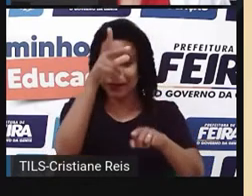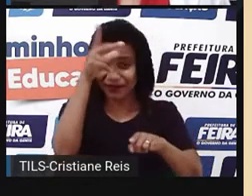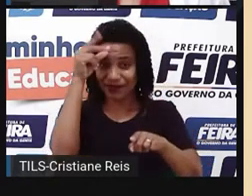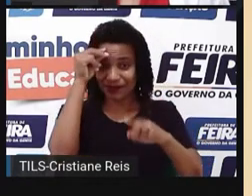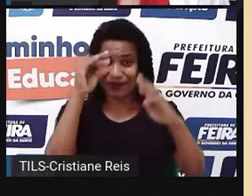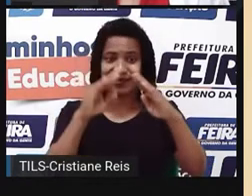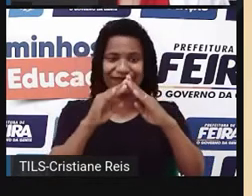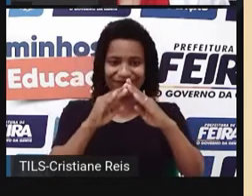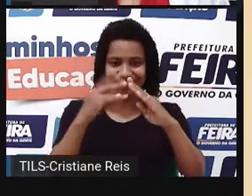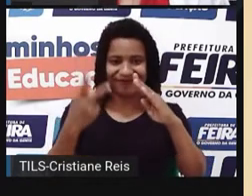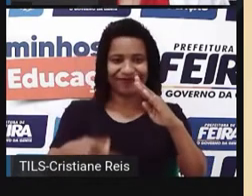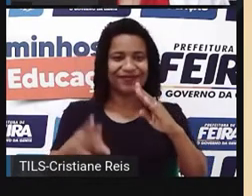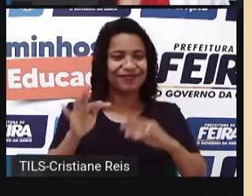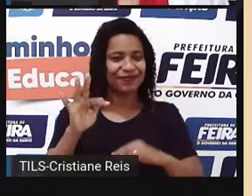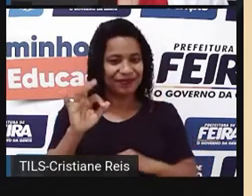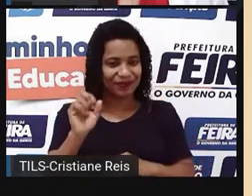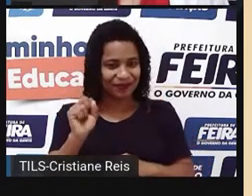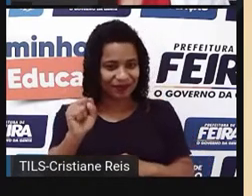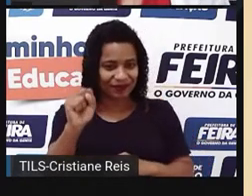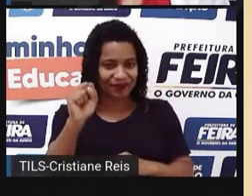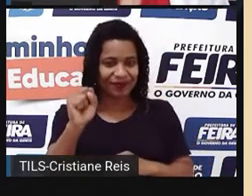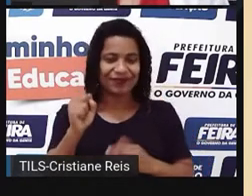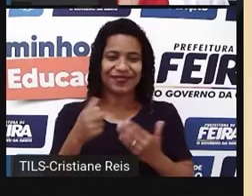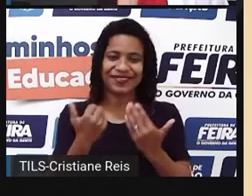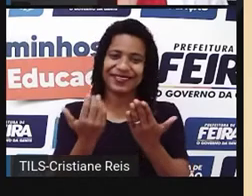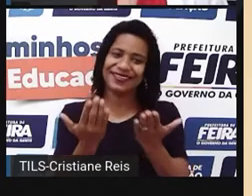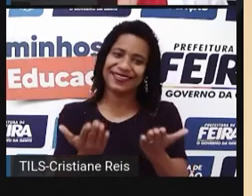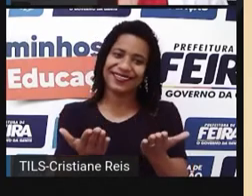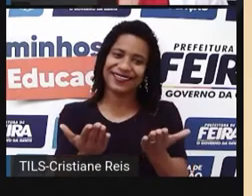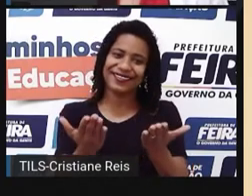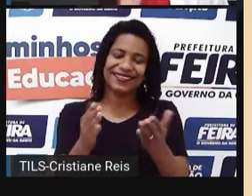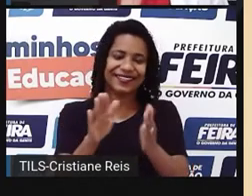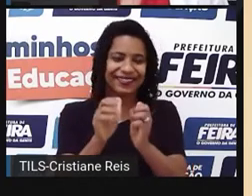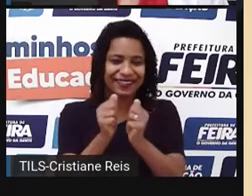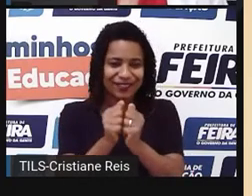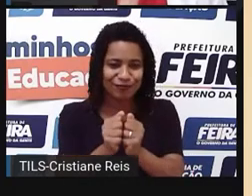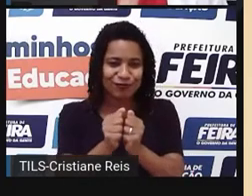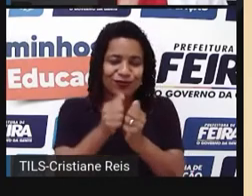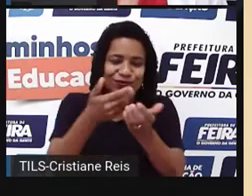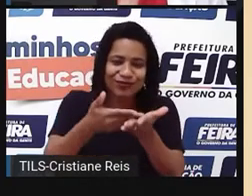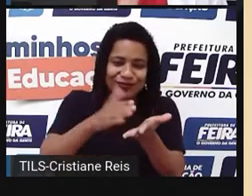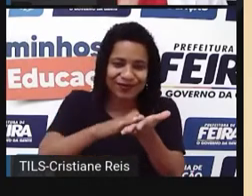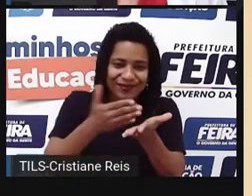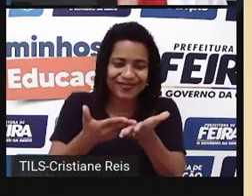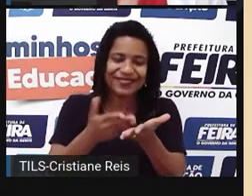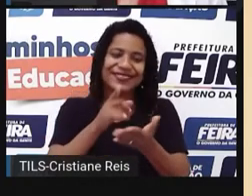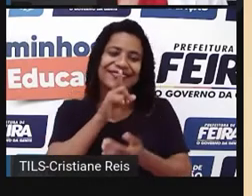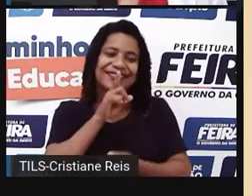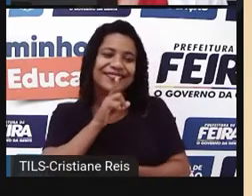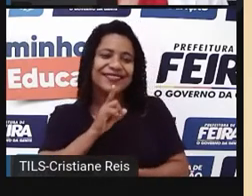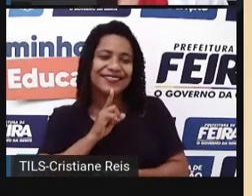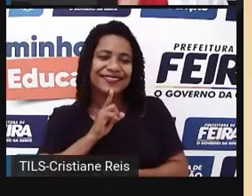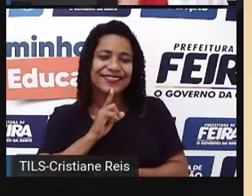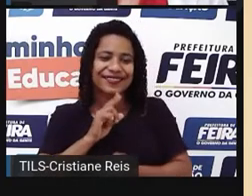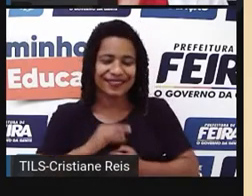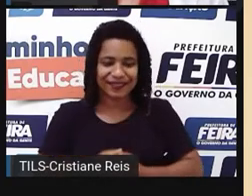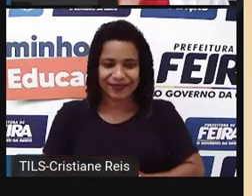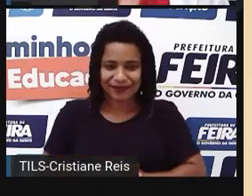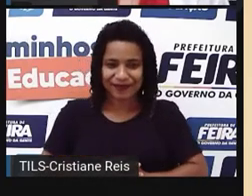Municipal de Feira de Santana. E conosco, a nossa intérprete, Cristiane Reis. Ok?